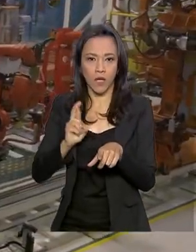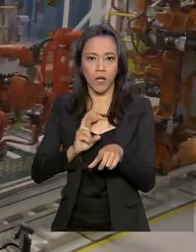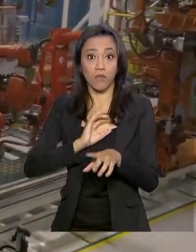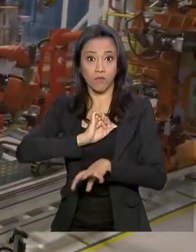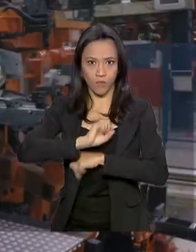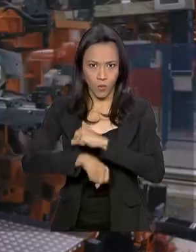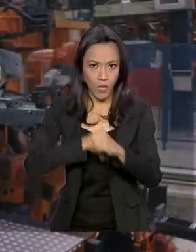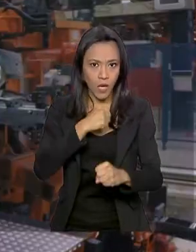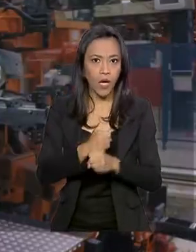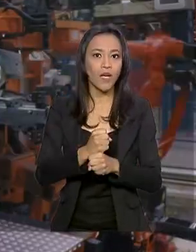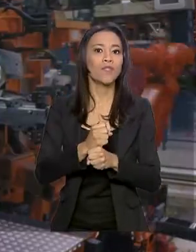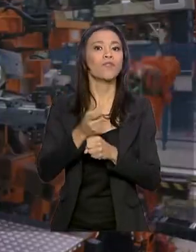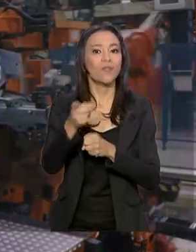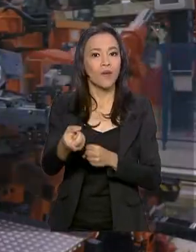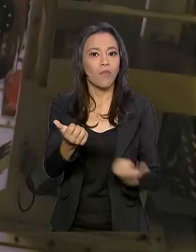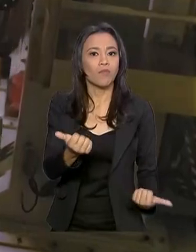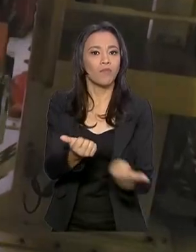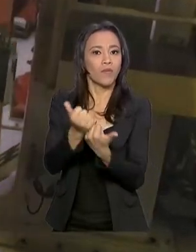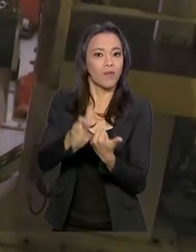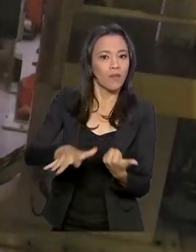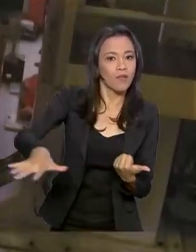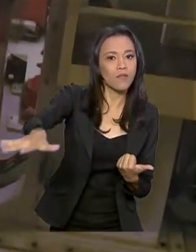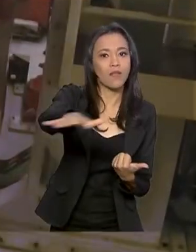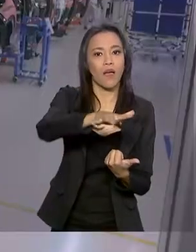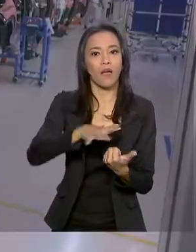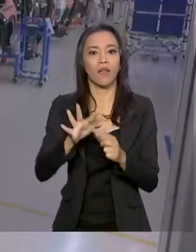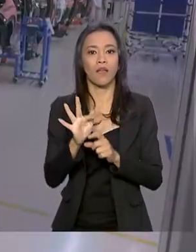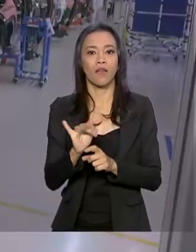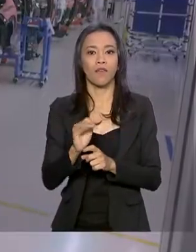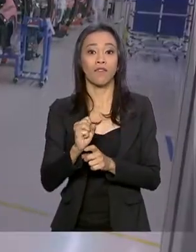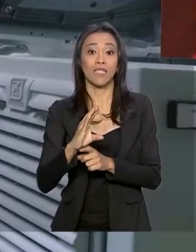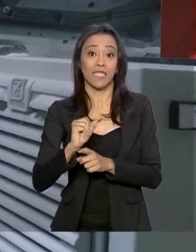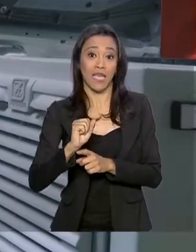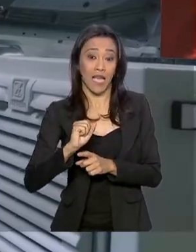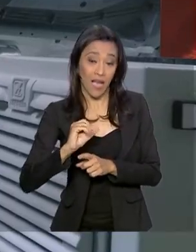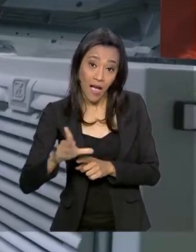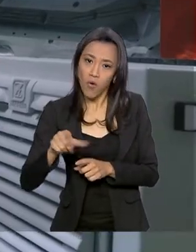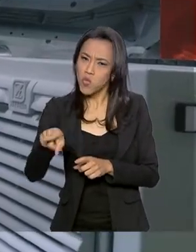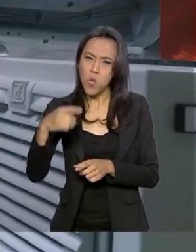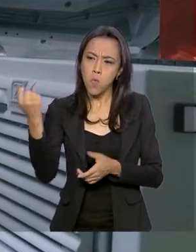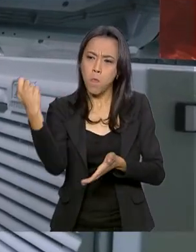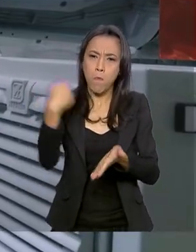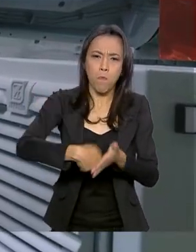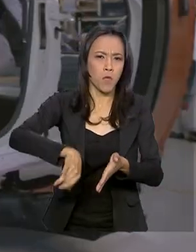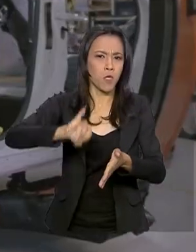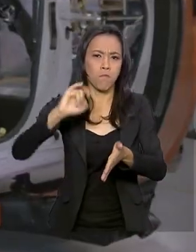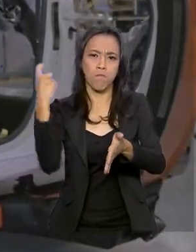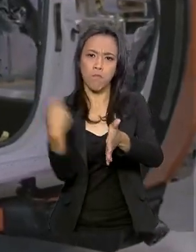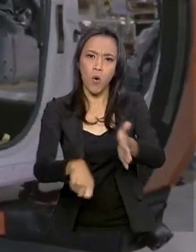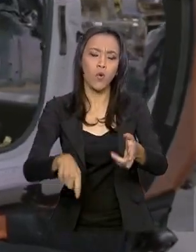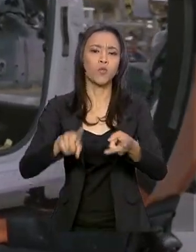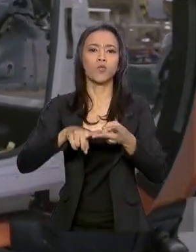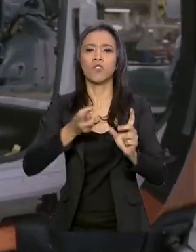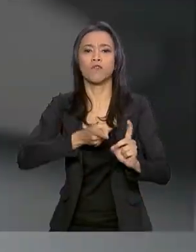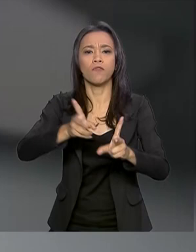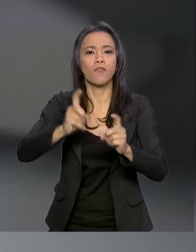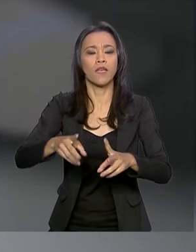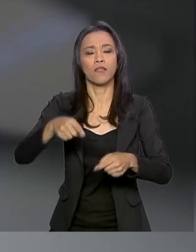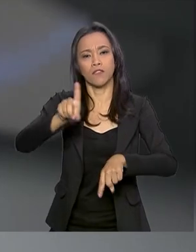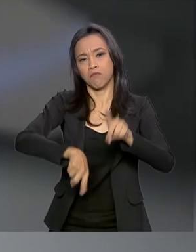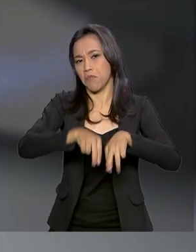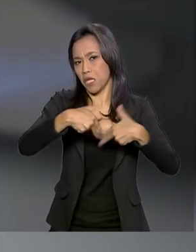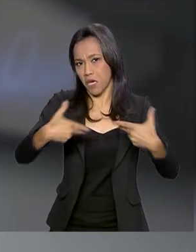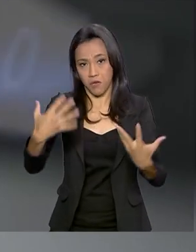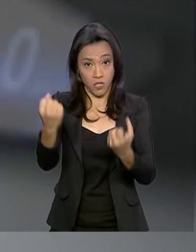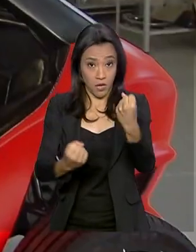benefícios fiscais, por meio principalmente da isenção total de impostos de importação de autopeças, que não